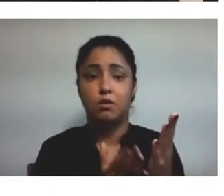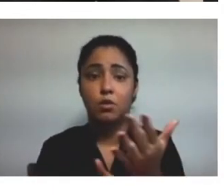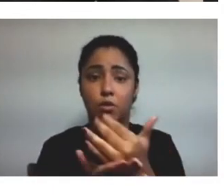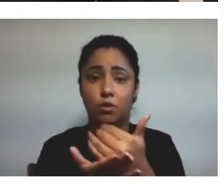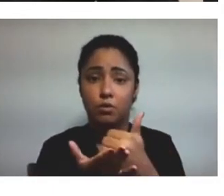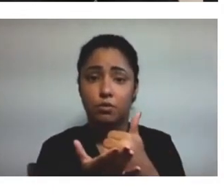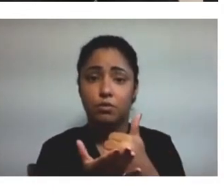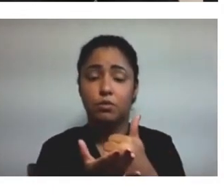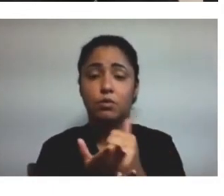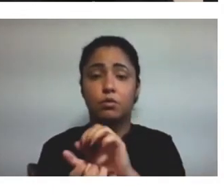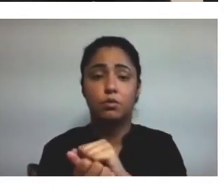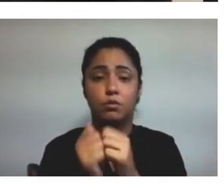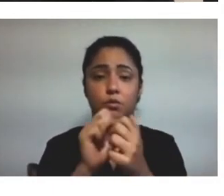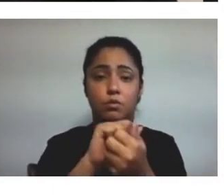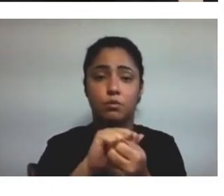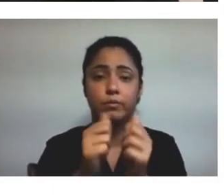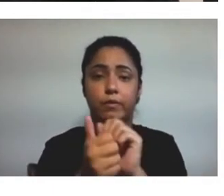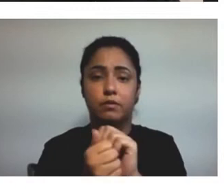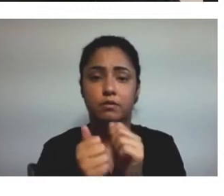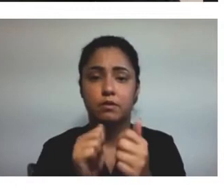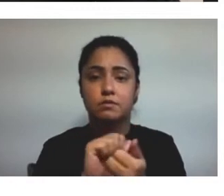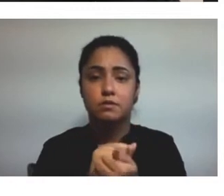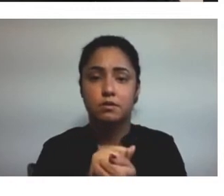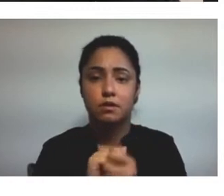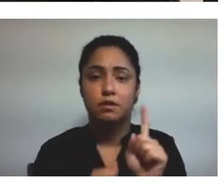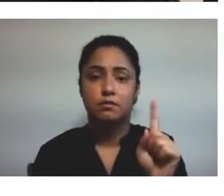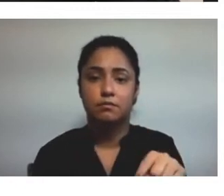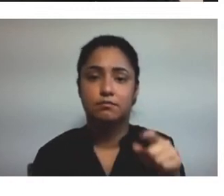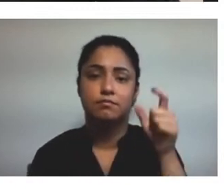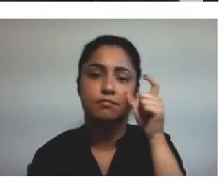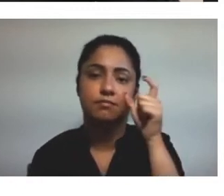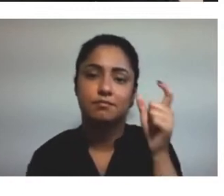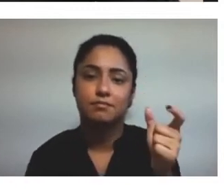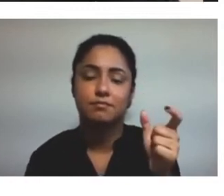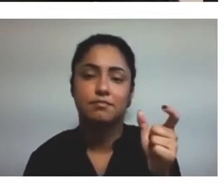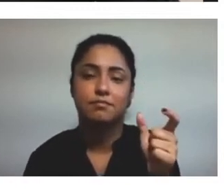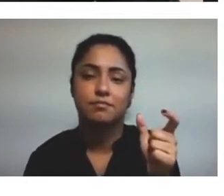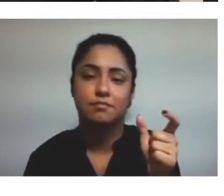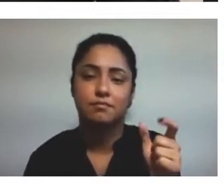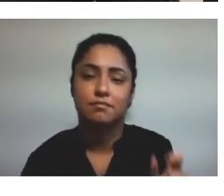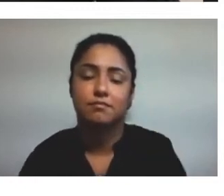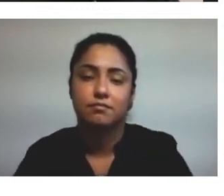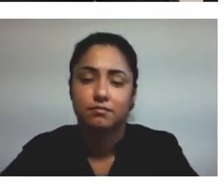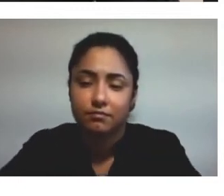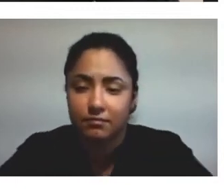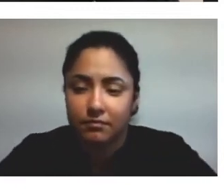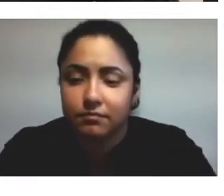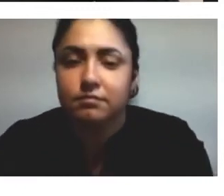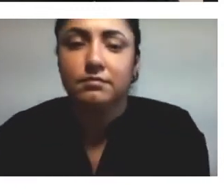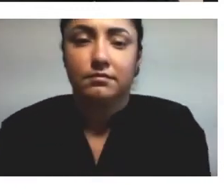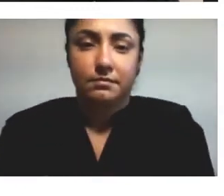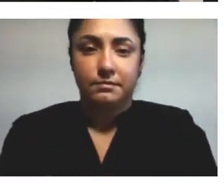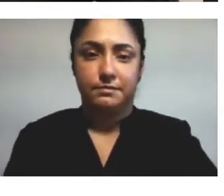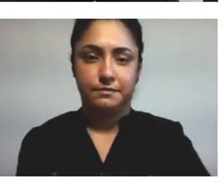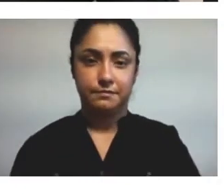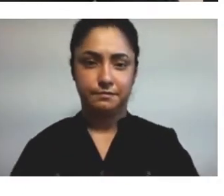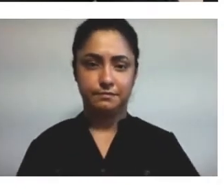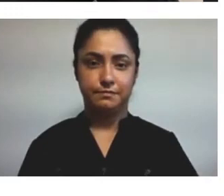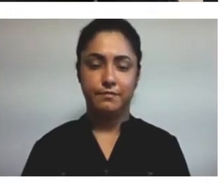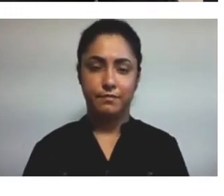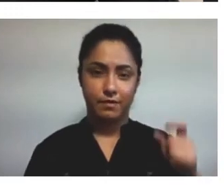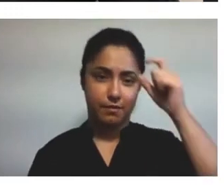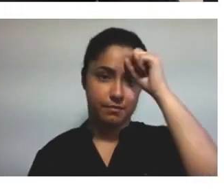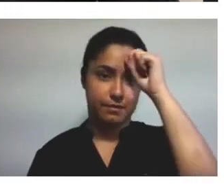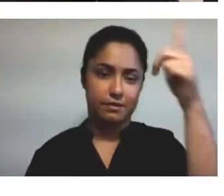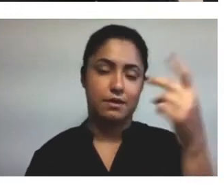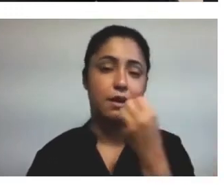bem interessante. Gostaria... Eu quis trazer essa foto porque acho que foi até uma... Uma ideia bem bacana mesmo, né? Porque